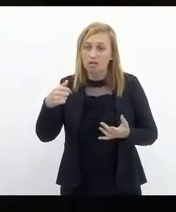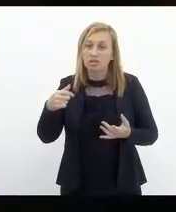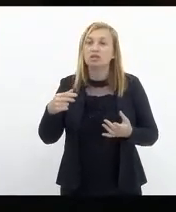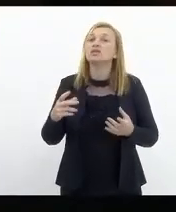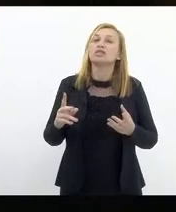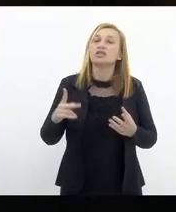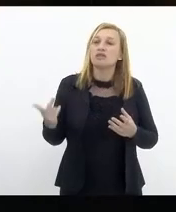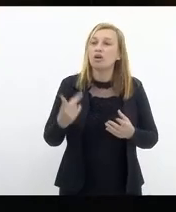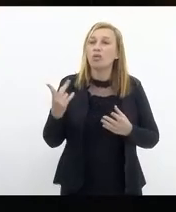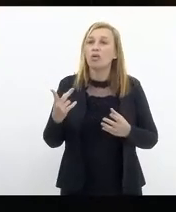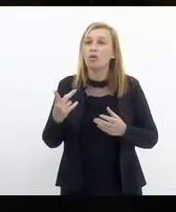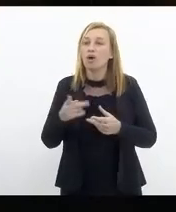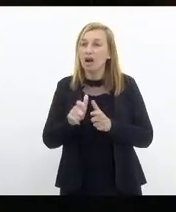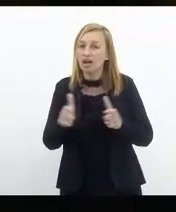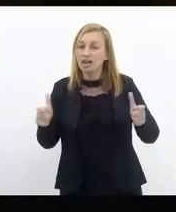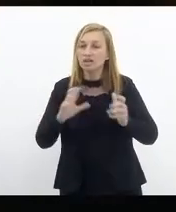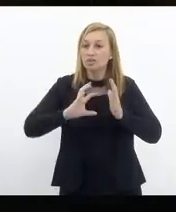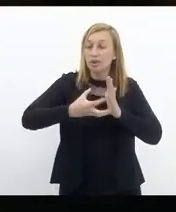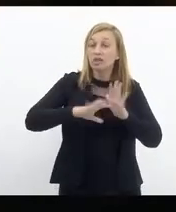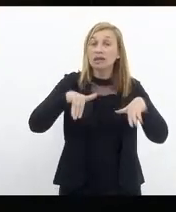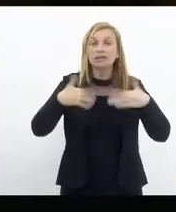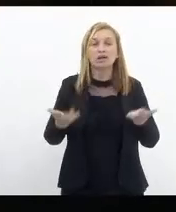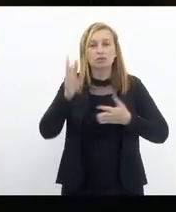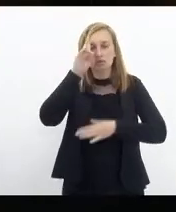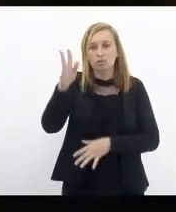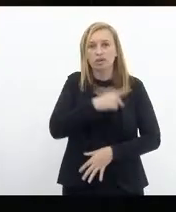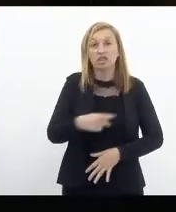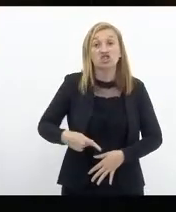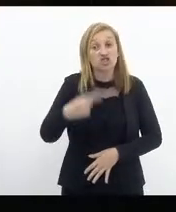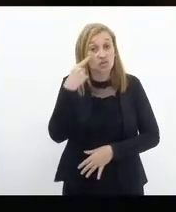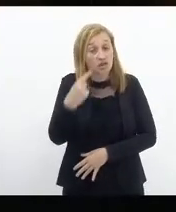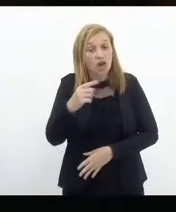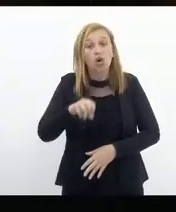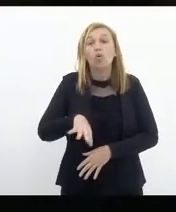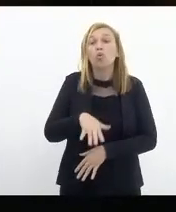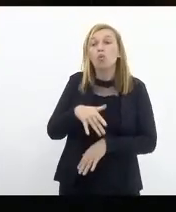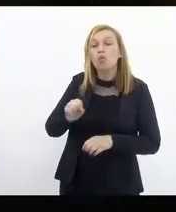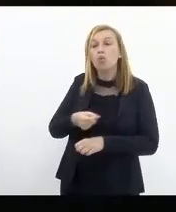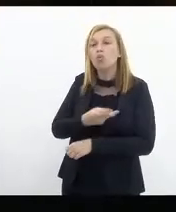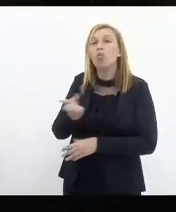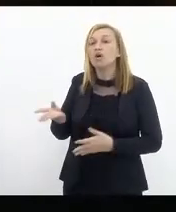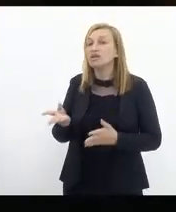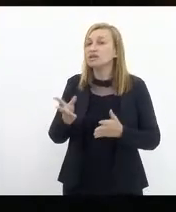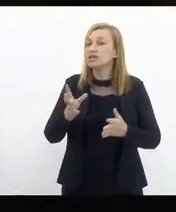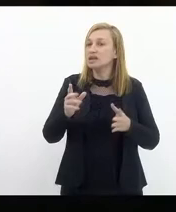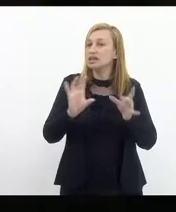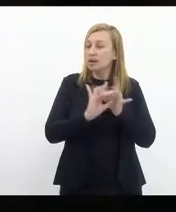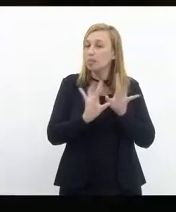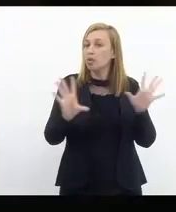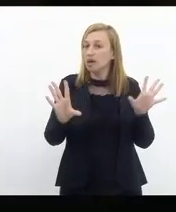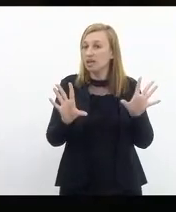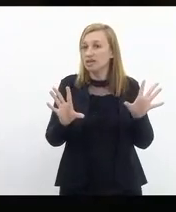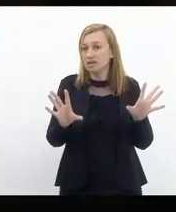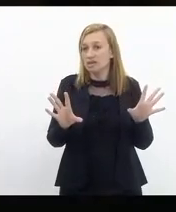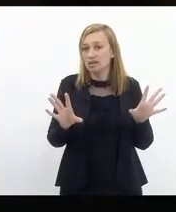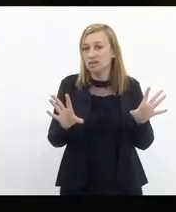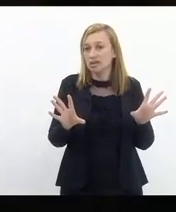partidos. Então, senhor presidente, a gente vê o quanto que essa democracia, ela está completamente